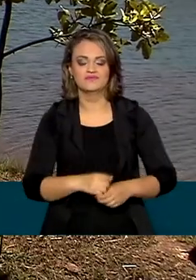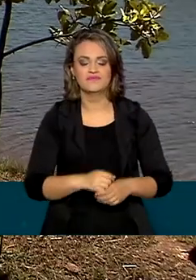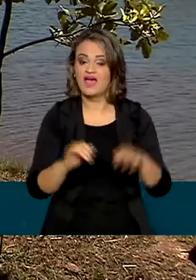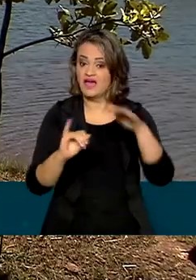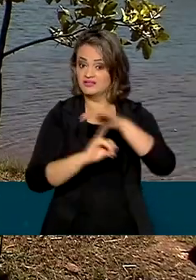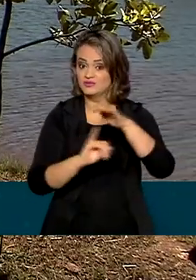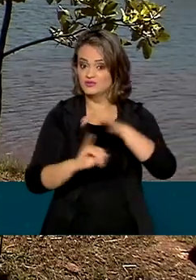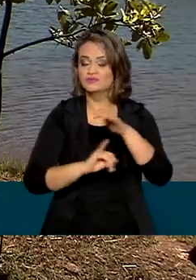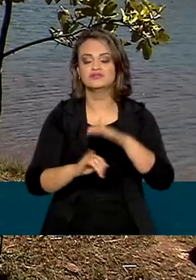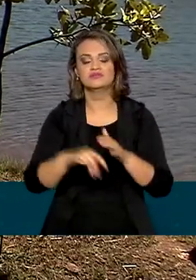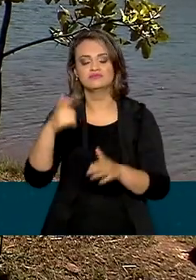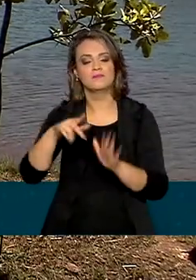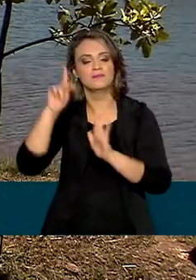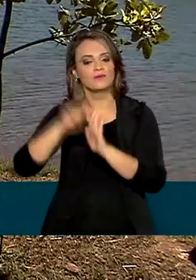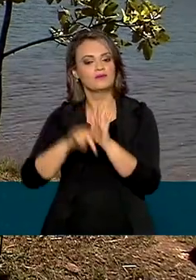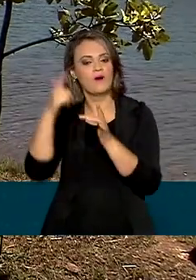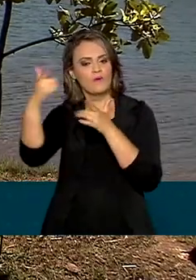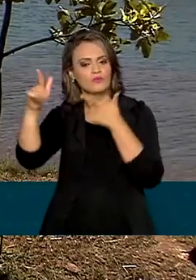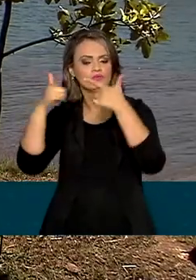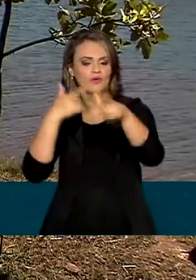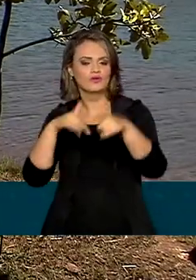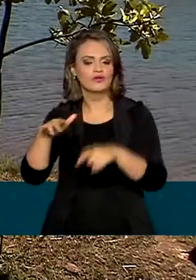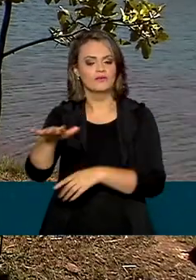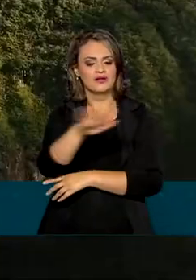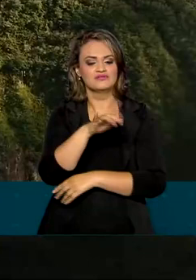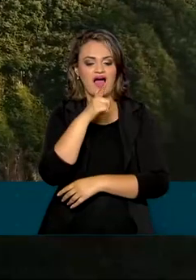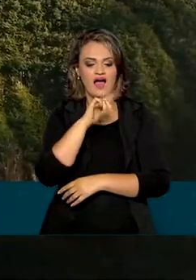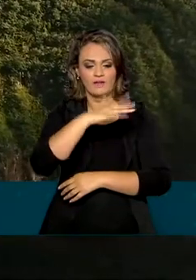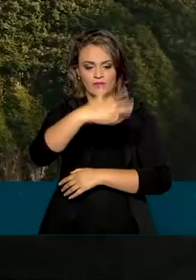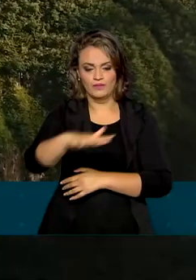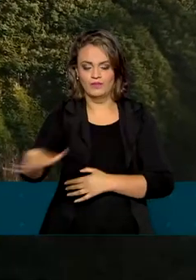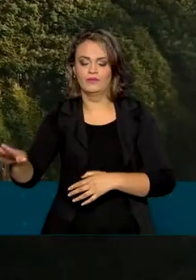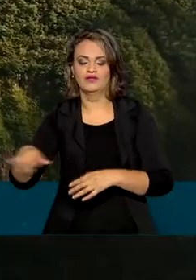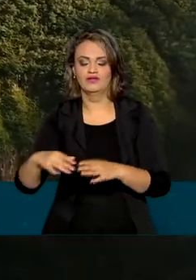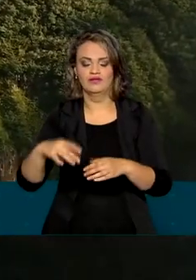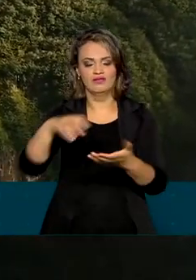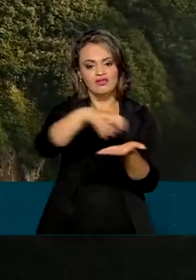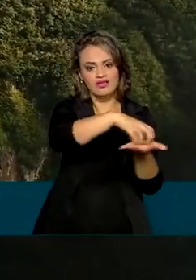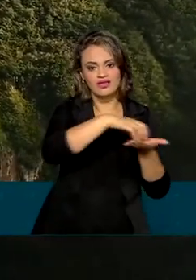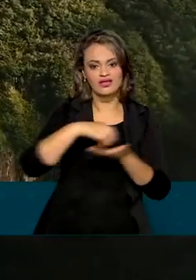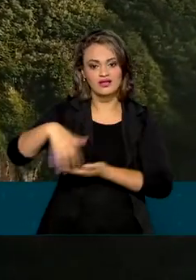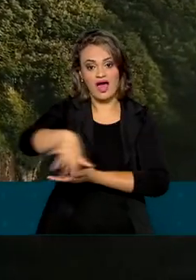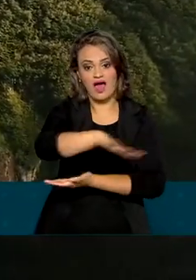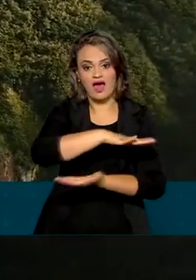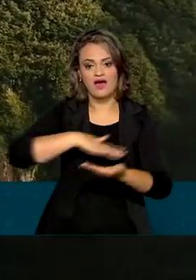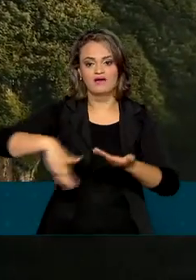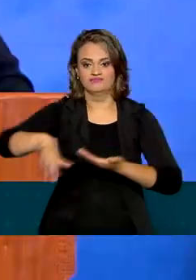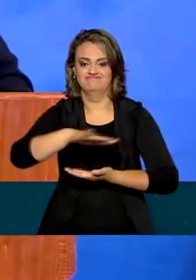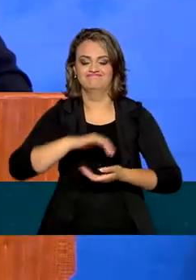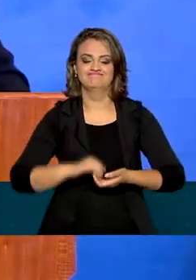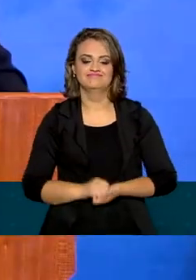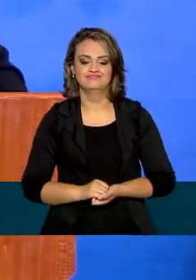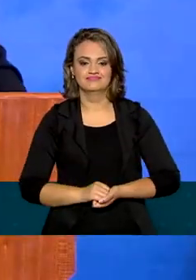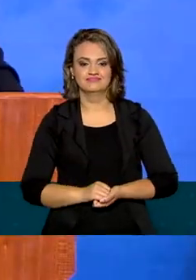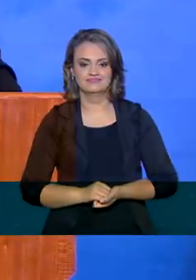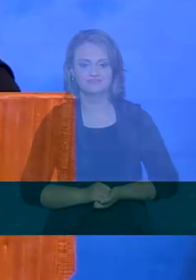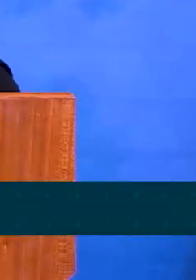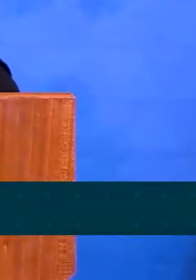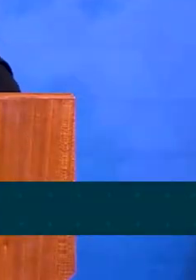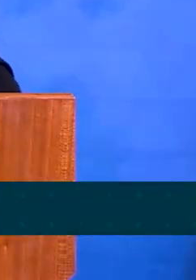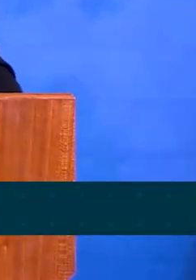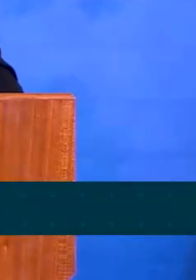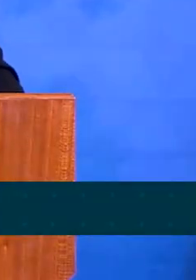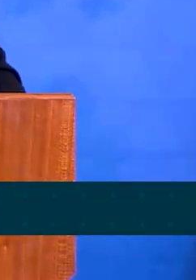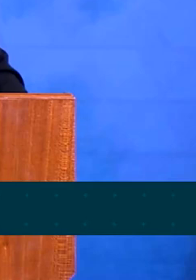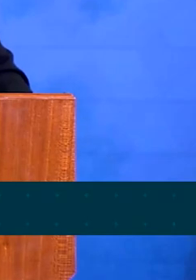instituição ainda tem programas para preservar os leitos dos rios e as ilhas brasileiras ultramarinas. A Caixa está na